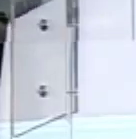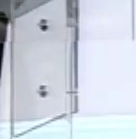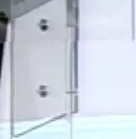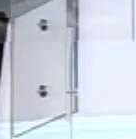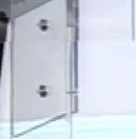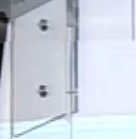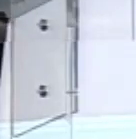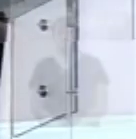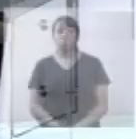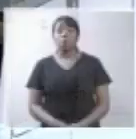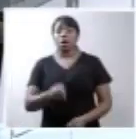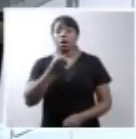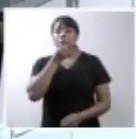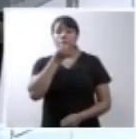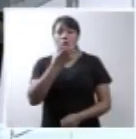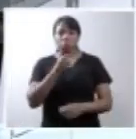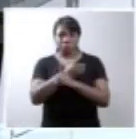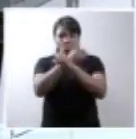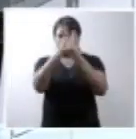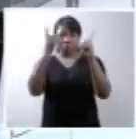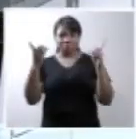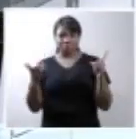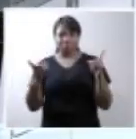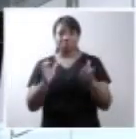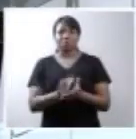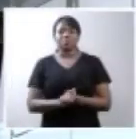Bom dia. Bom dia.